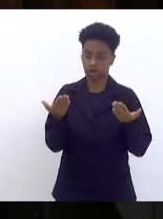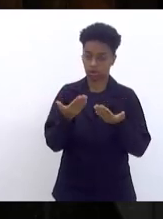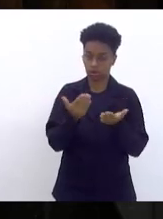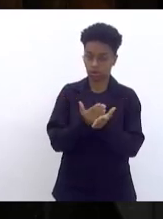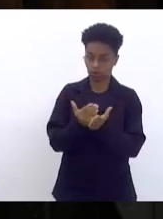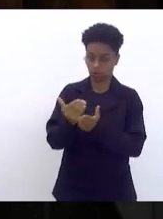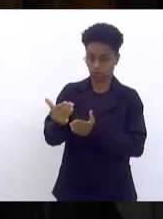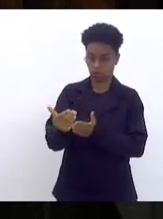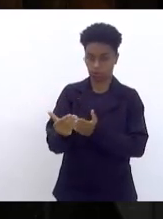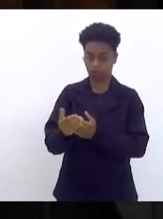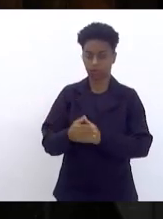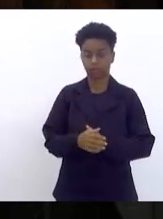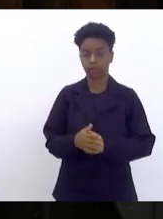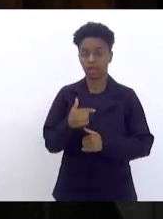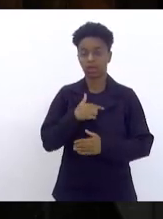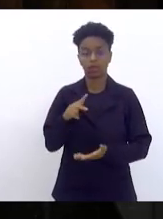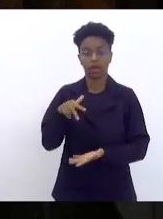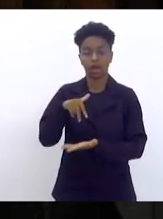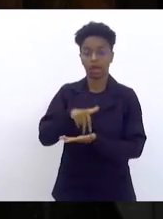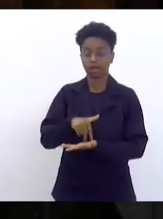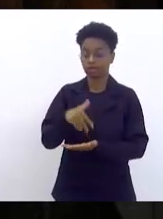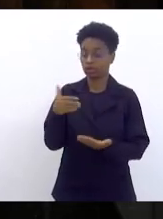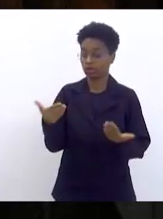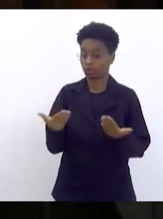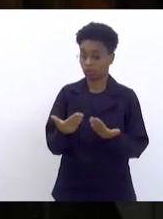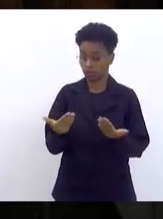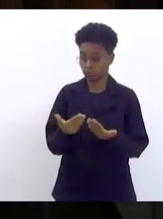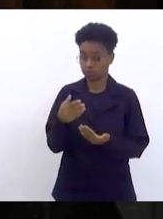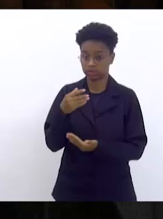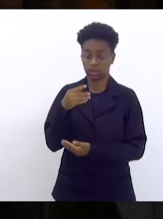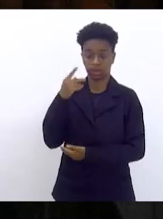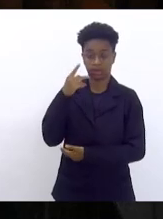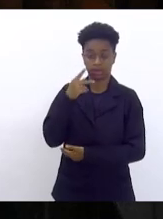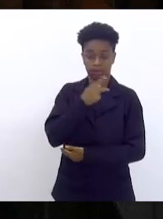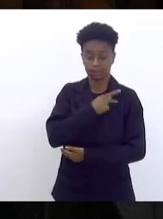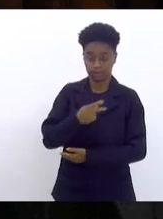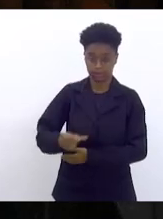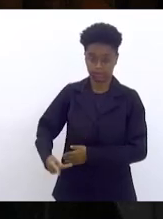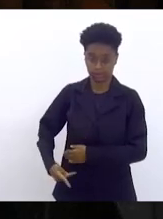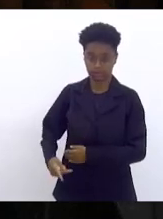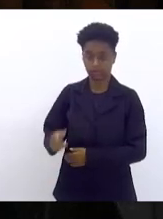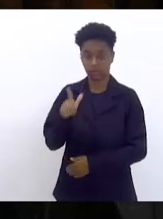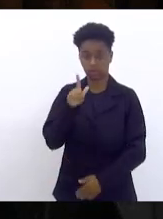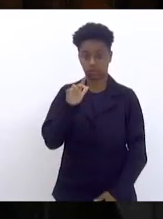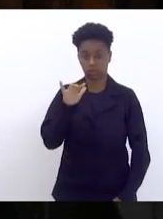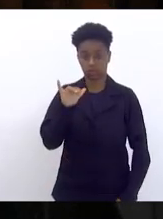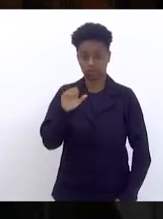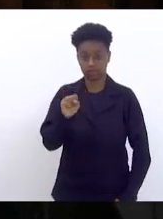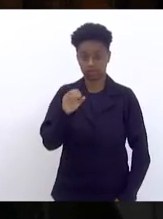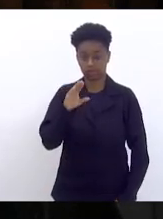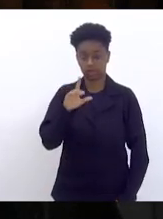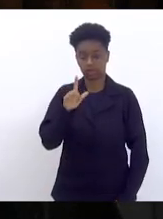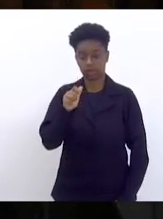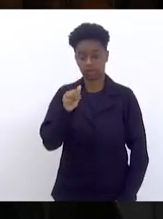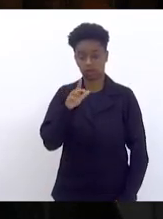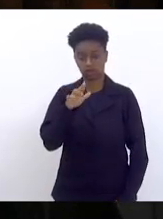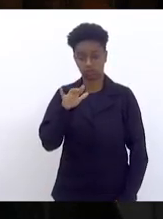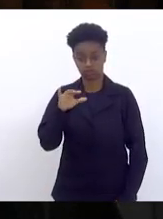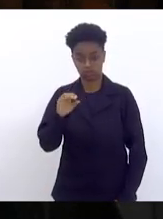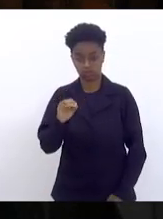inicial. E o que me traz aqui, presidente, deputado Luiz Cláudio, nesse expediente inicial